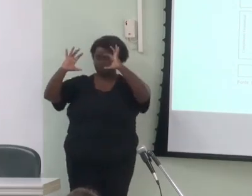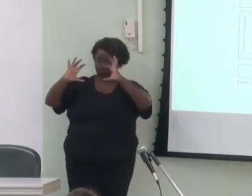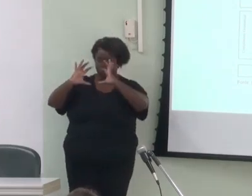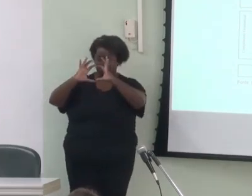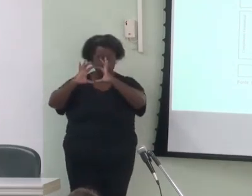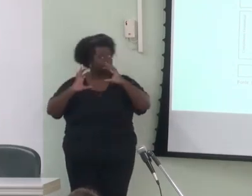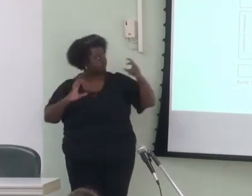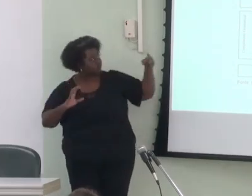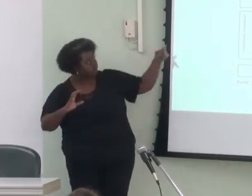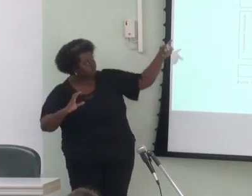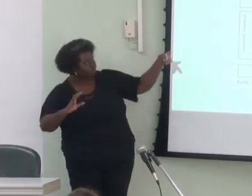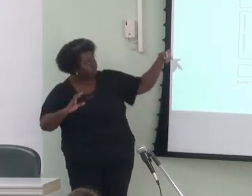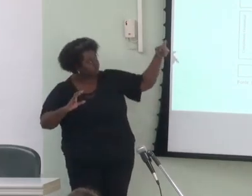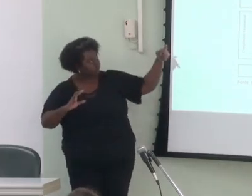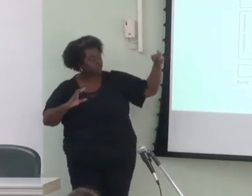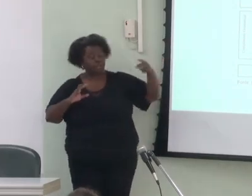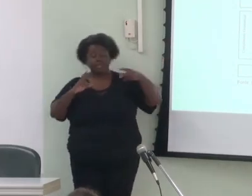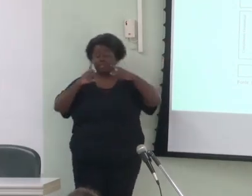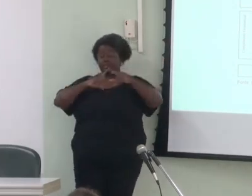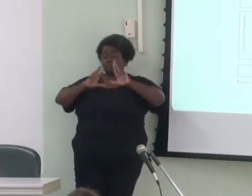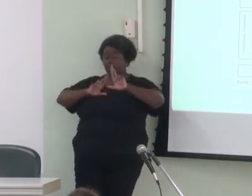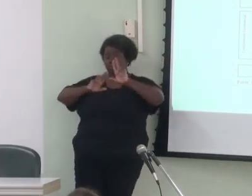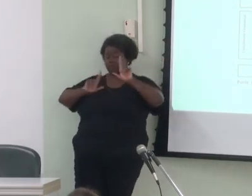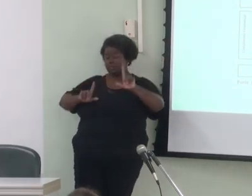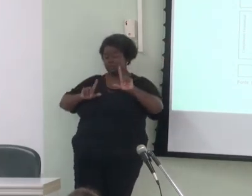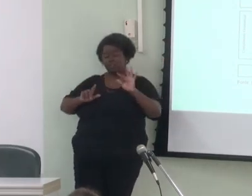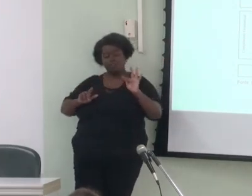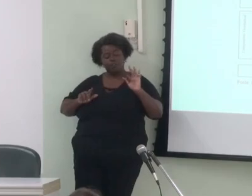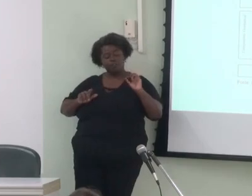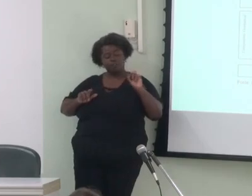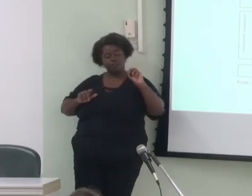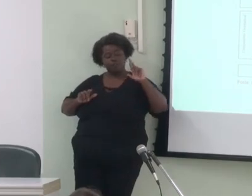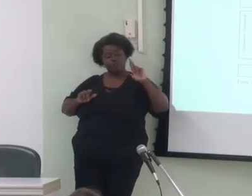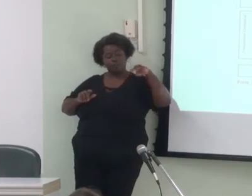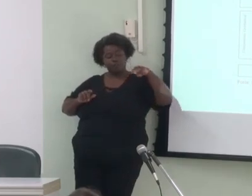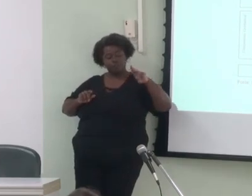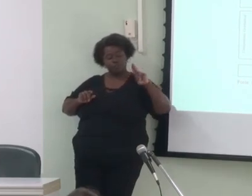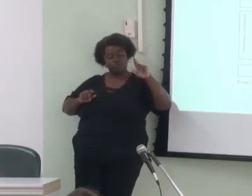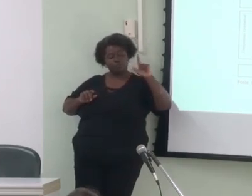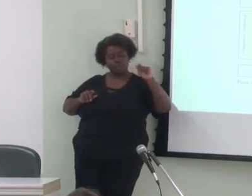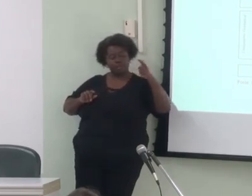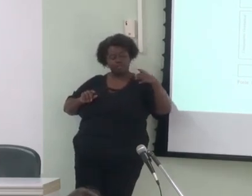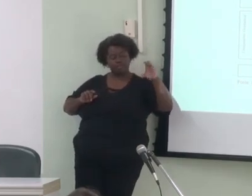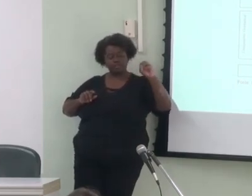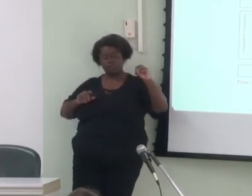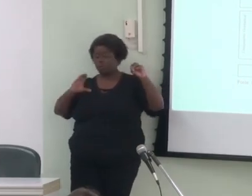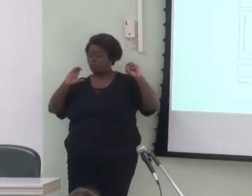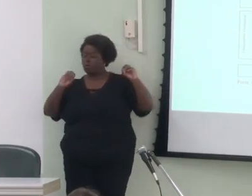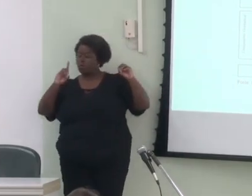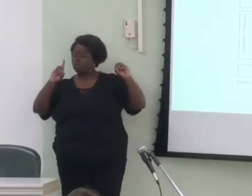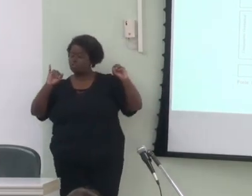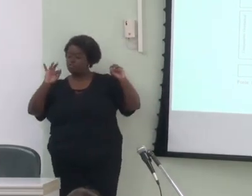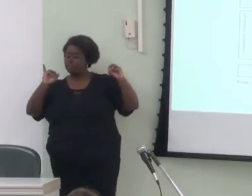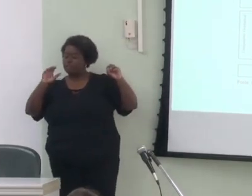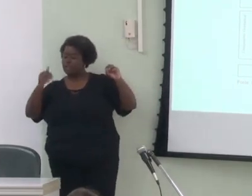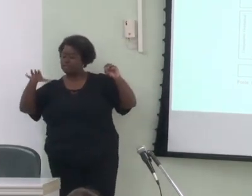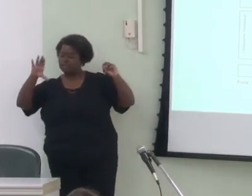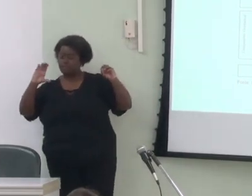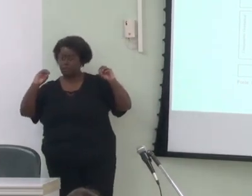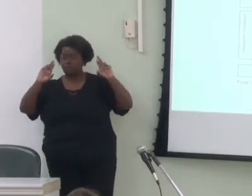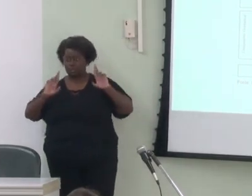fundamental entre formulação e codificação. O processo de formulação está